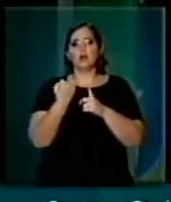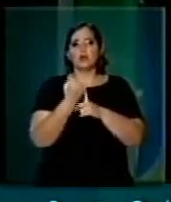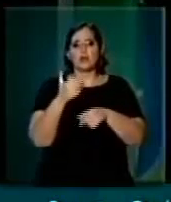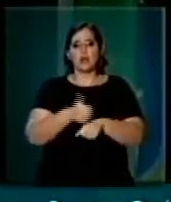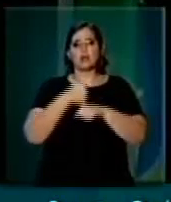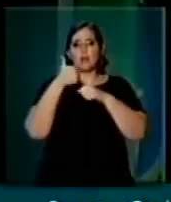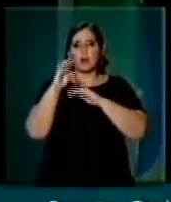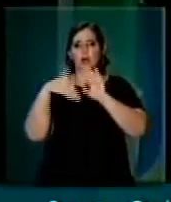partidários. Muito obrigado, senhor presidente.